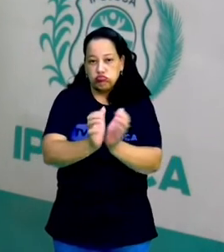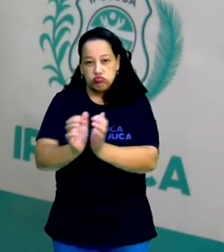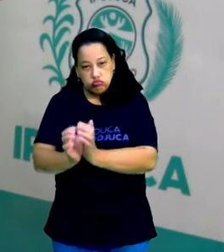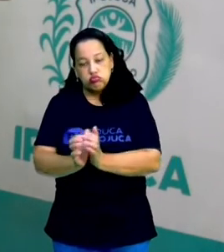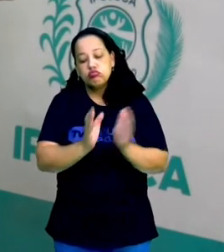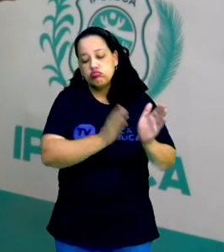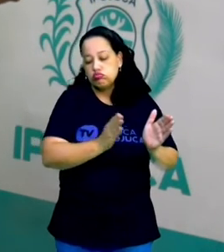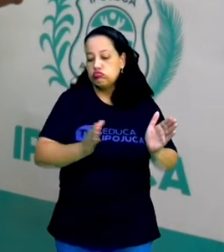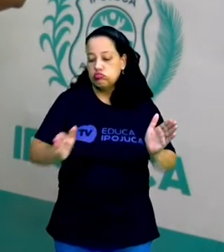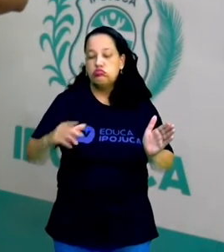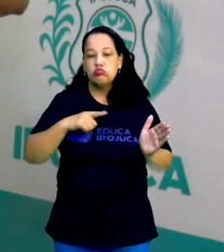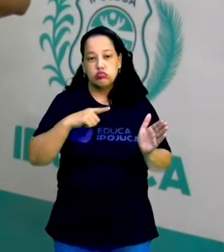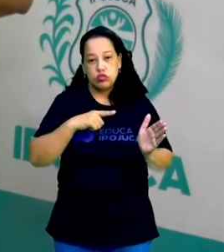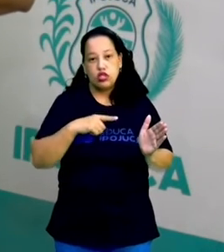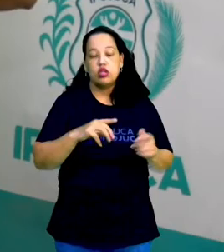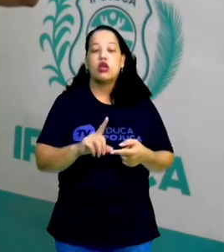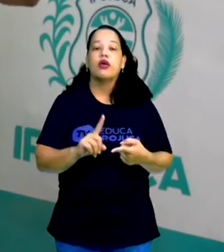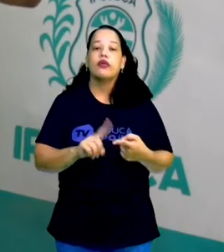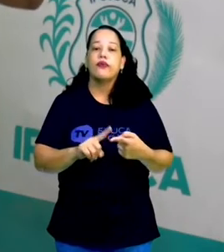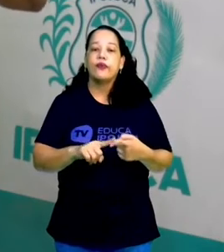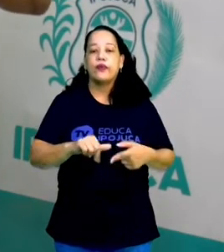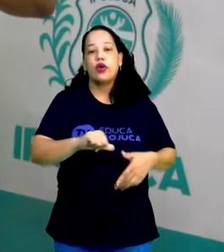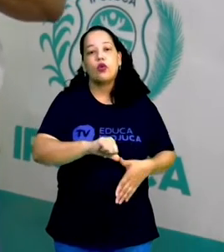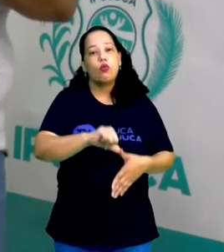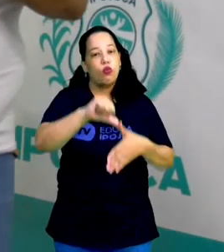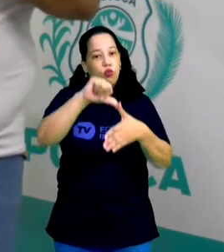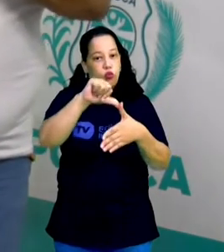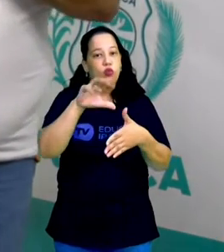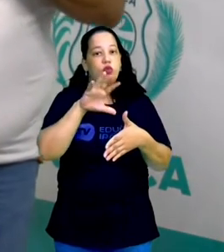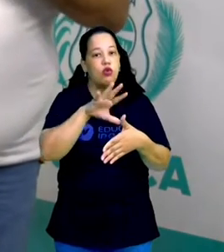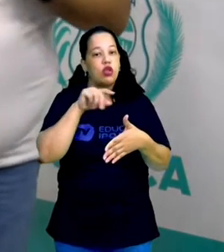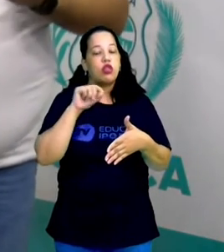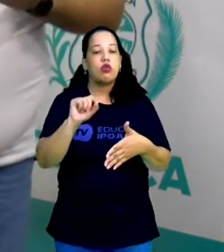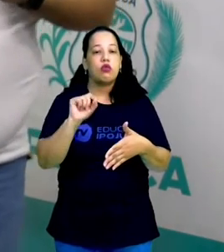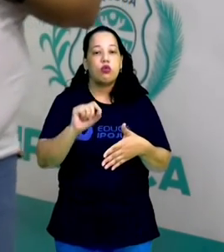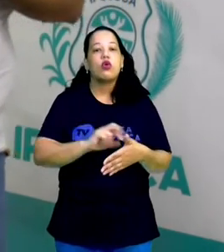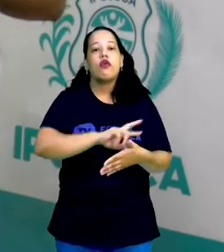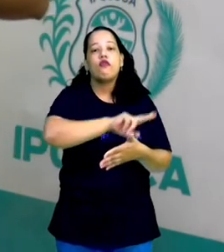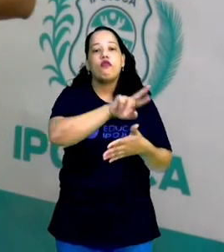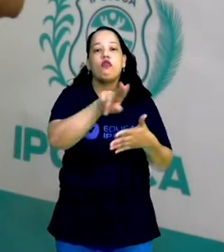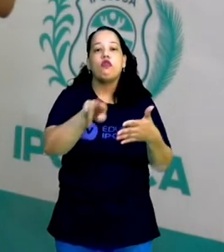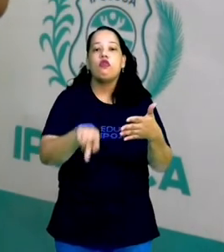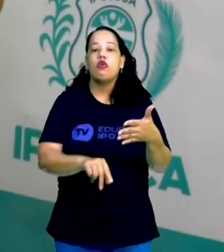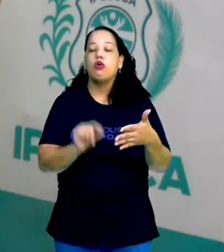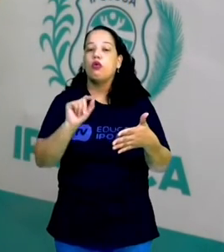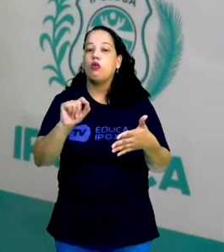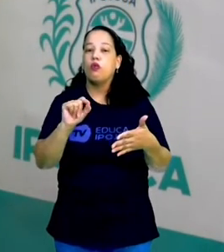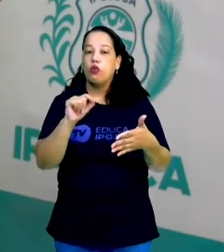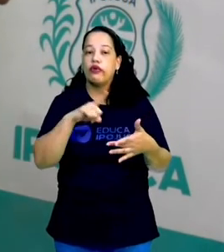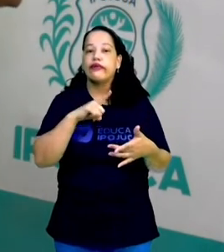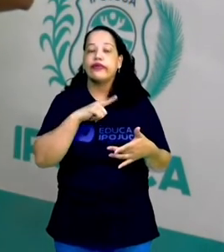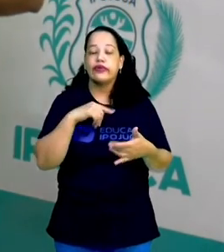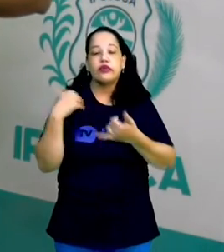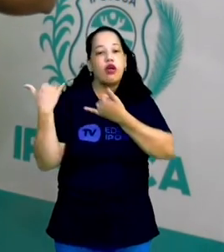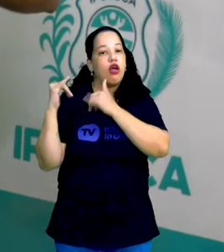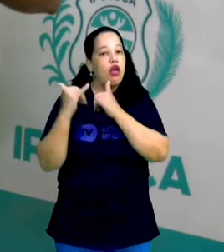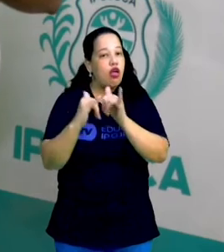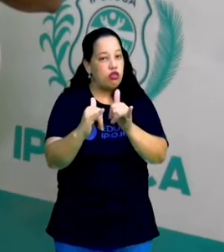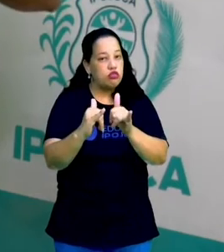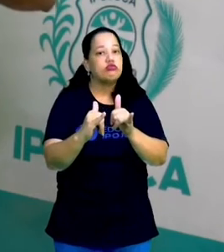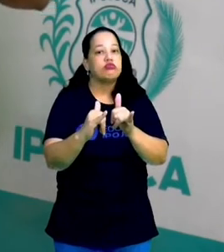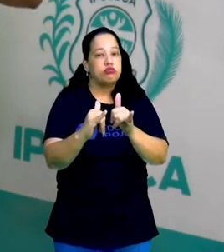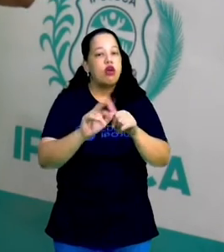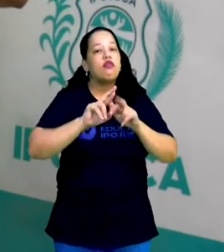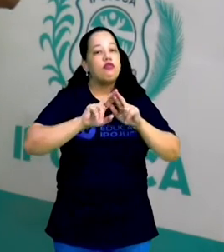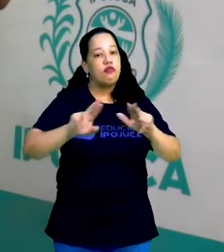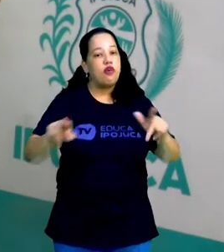temos, no continente sul-americano, uma diversidade muito grande de fontes de energia por conta dos